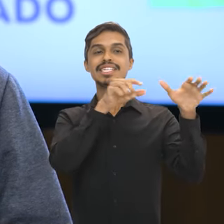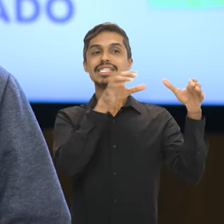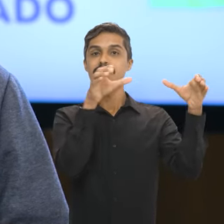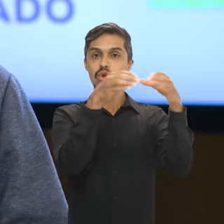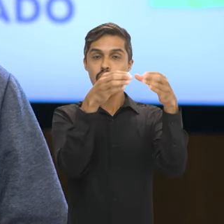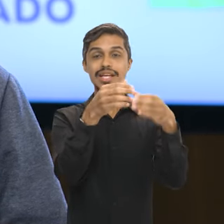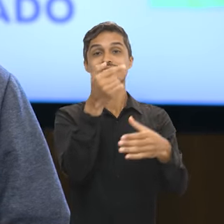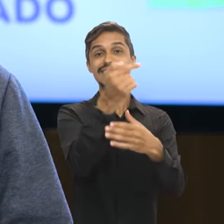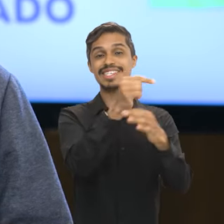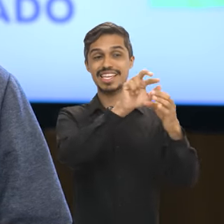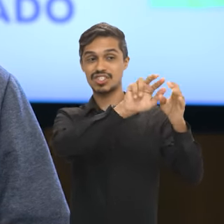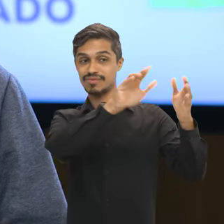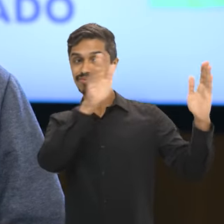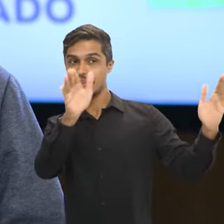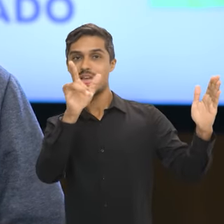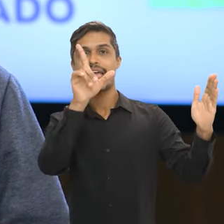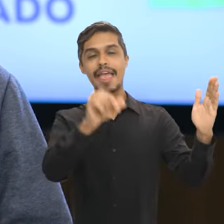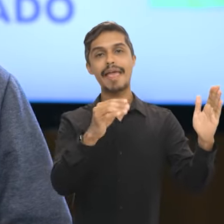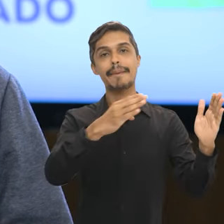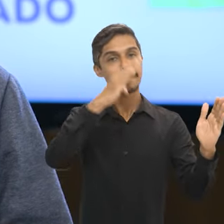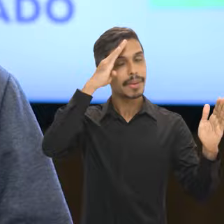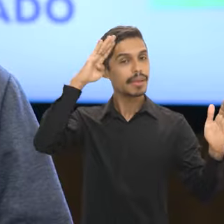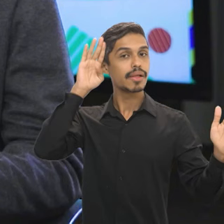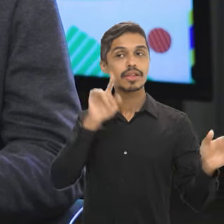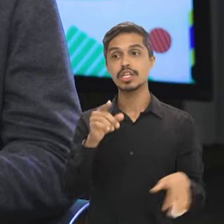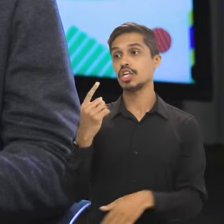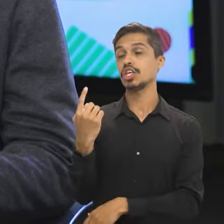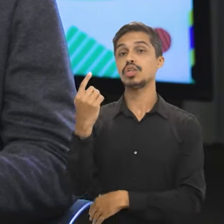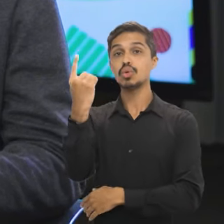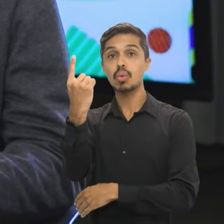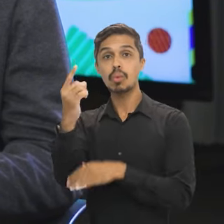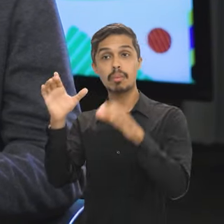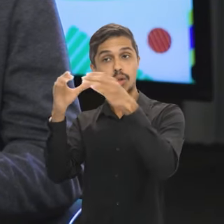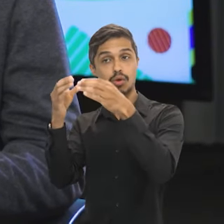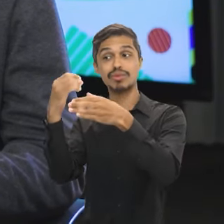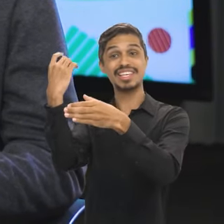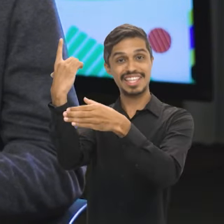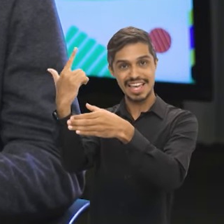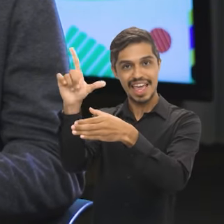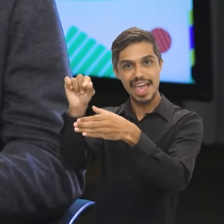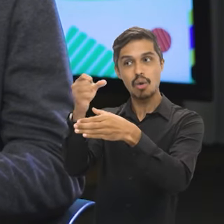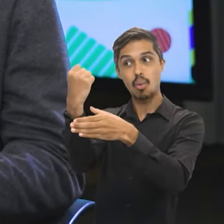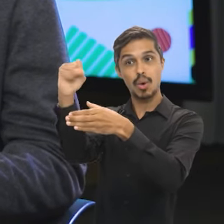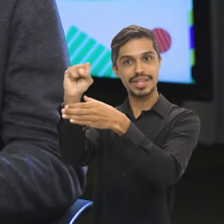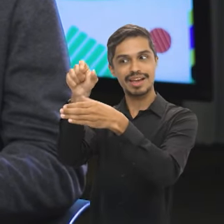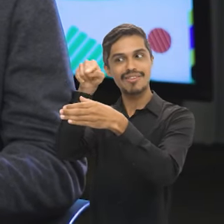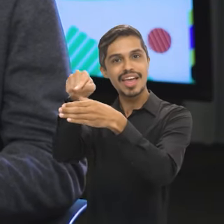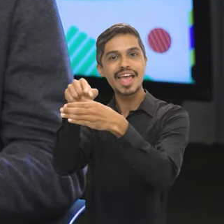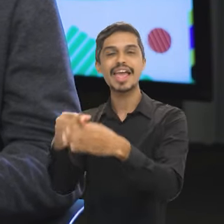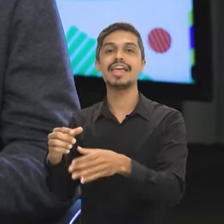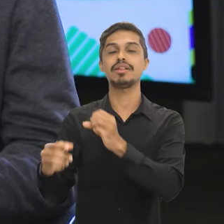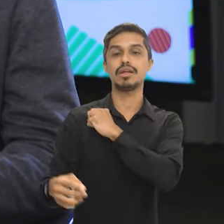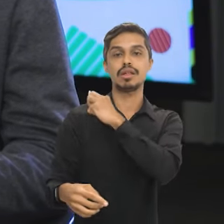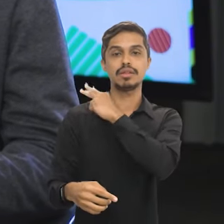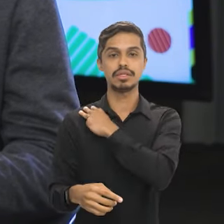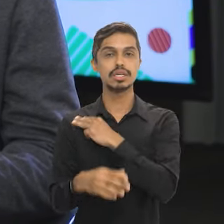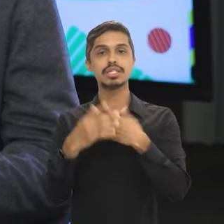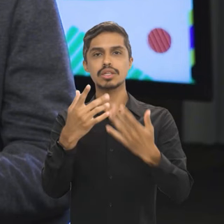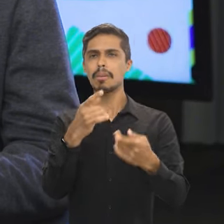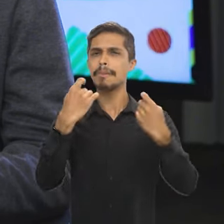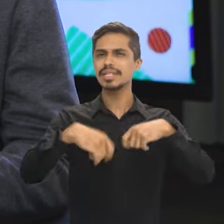Sete blocos são para nível superior e um bloco para nível médio. Então, para as pessoas que têm nível superior, é bom